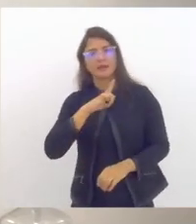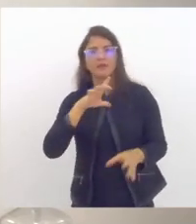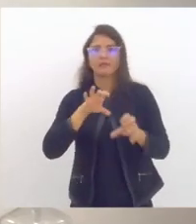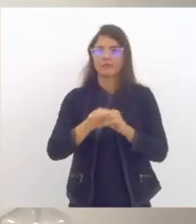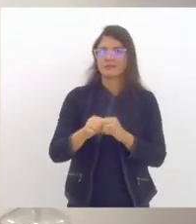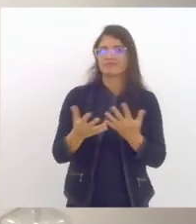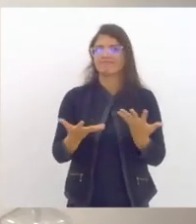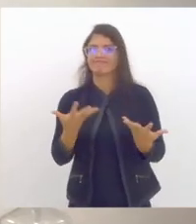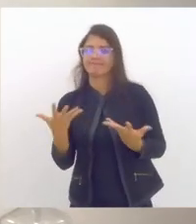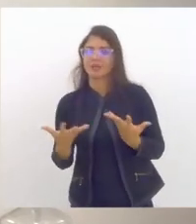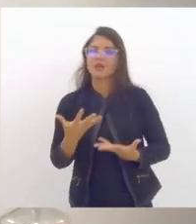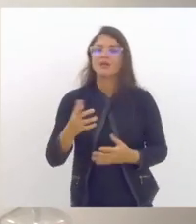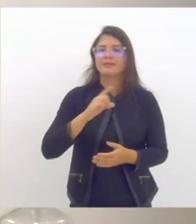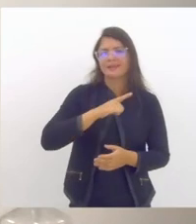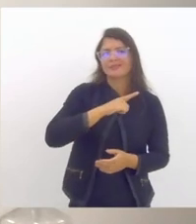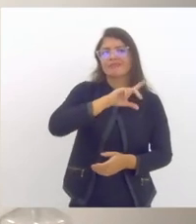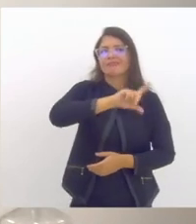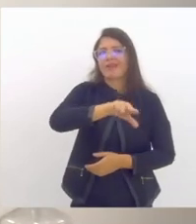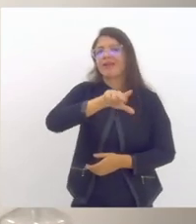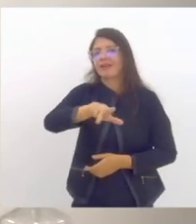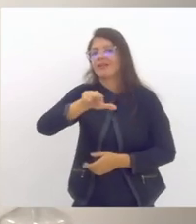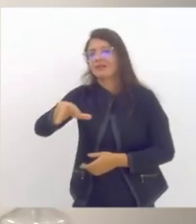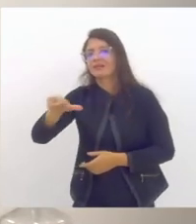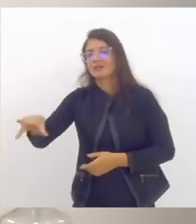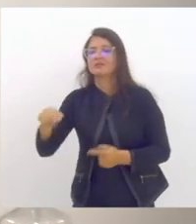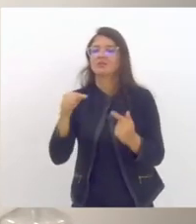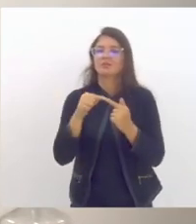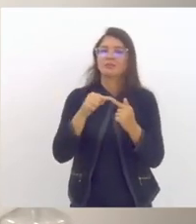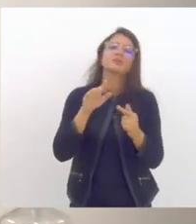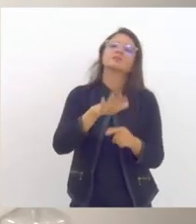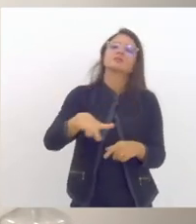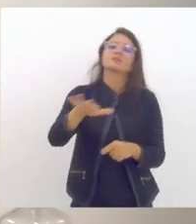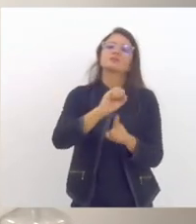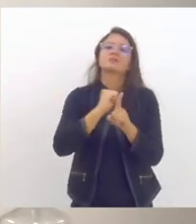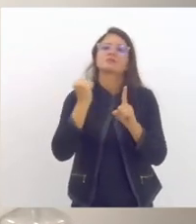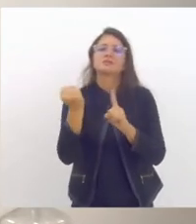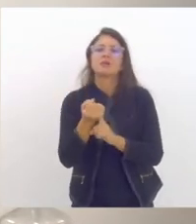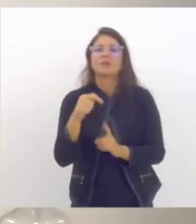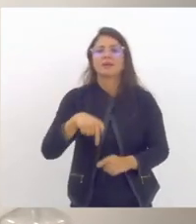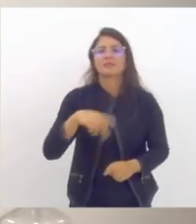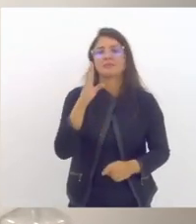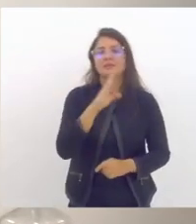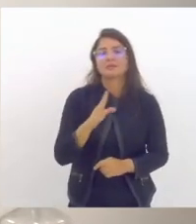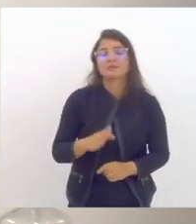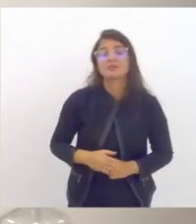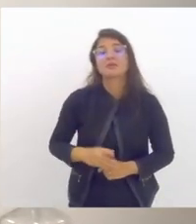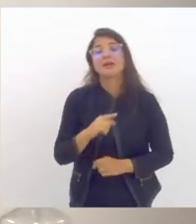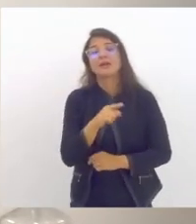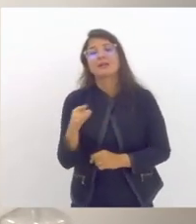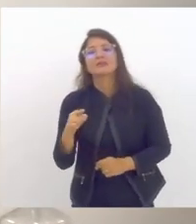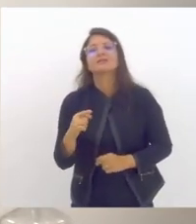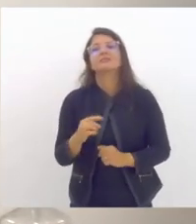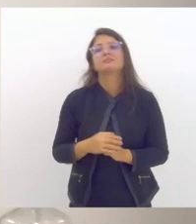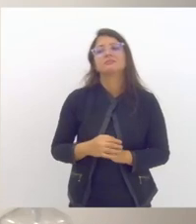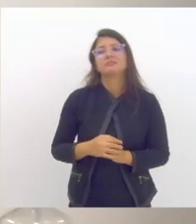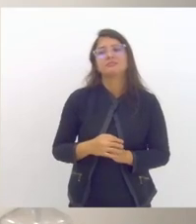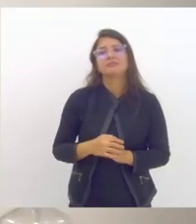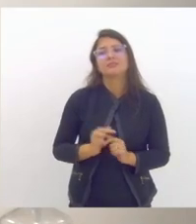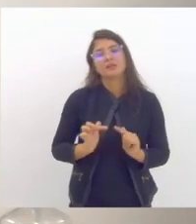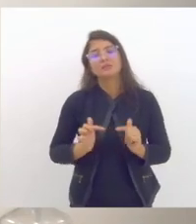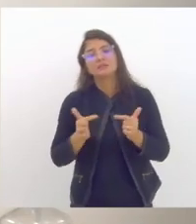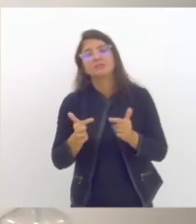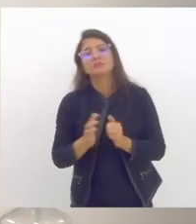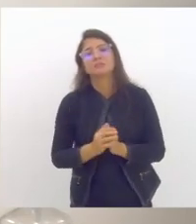sensível às diferentes questões que afetam a realidade social do nosso país estão obviamente estendendo essa ação porque